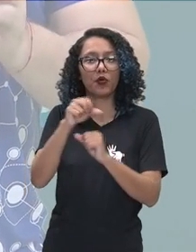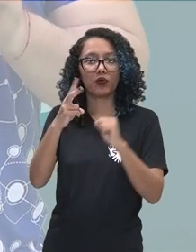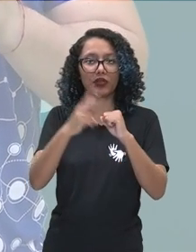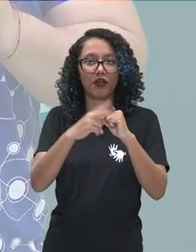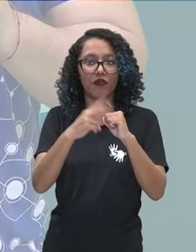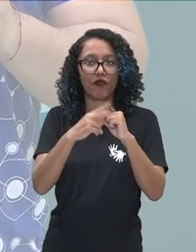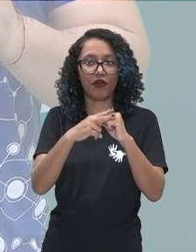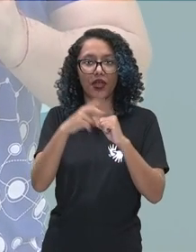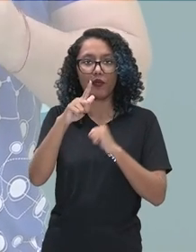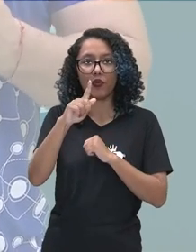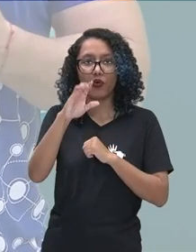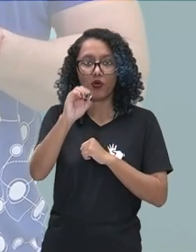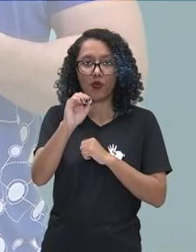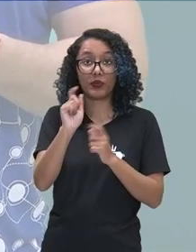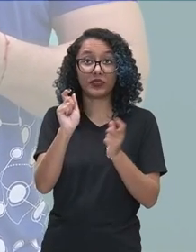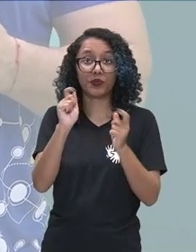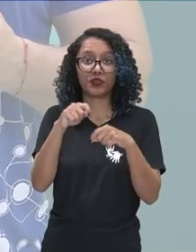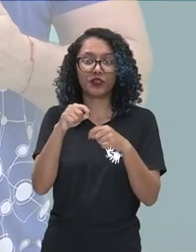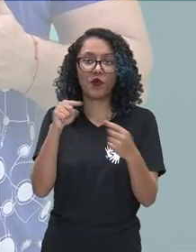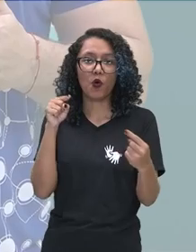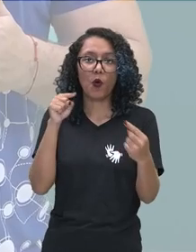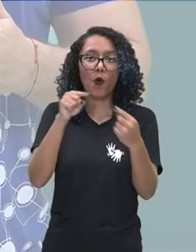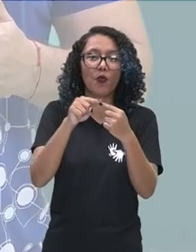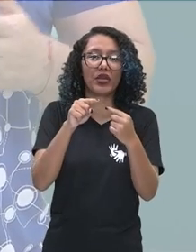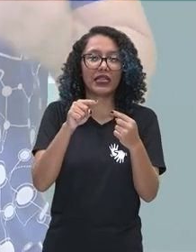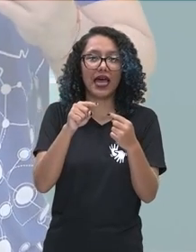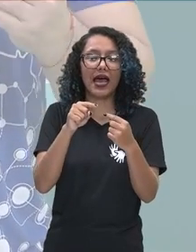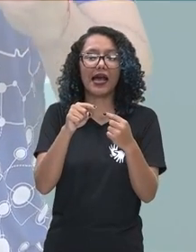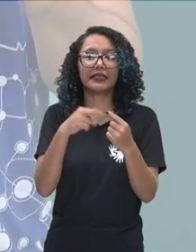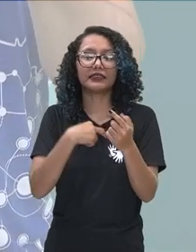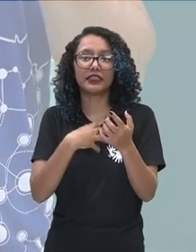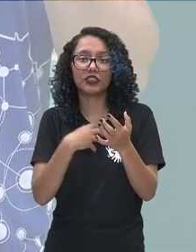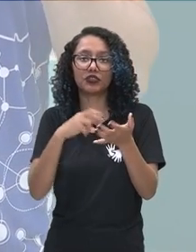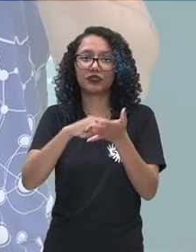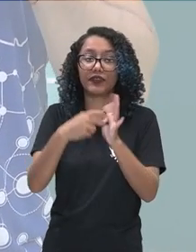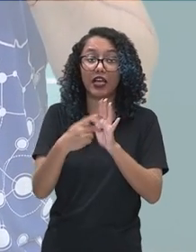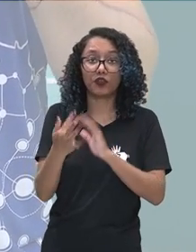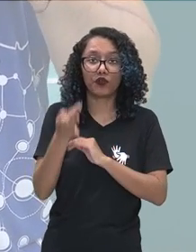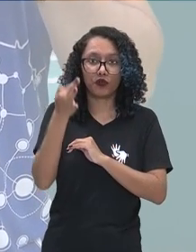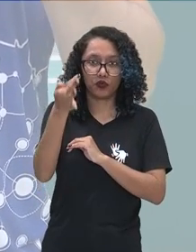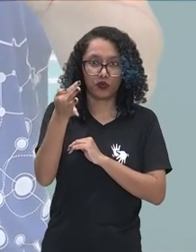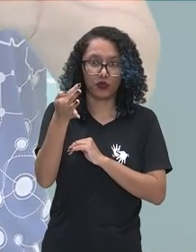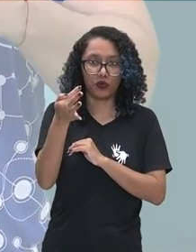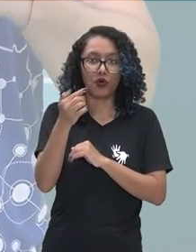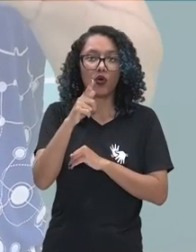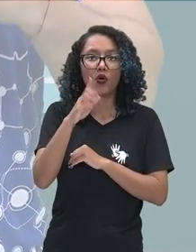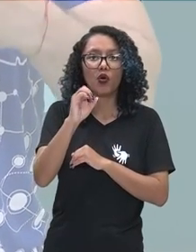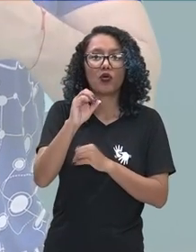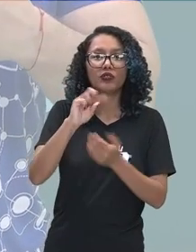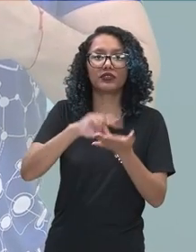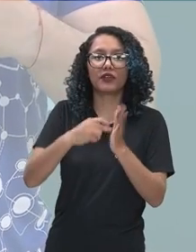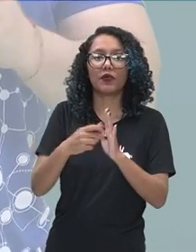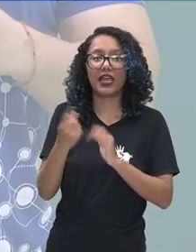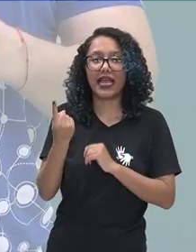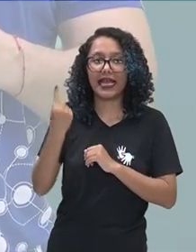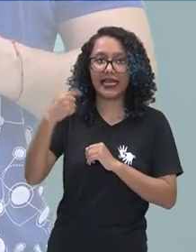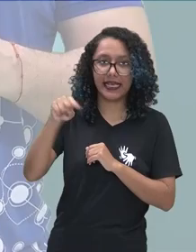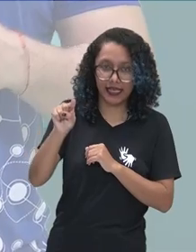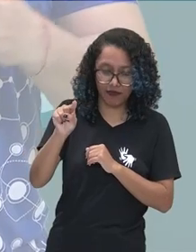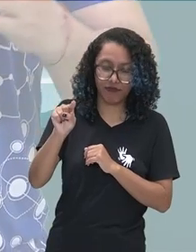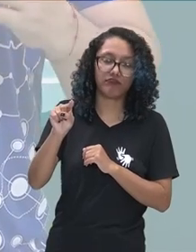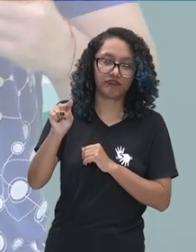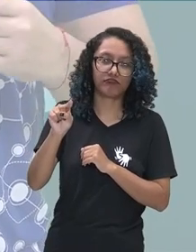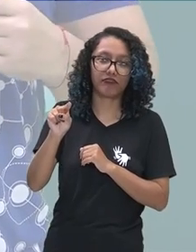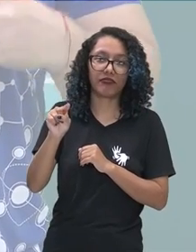no futuro. O verbo go é o verbo ir, ou seja, vai ser eu irei, ok?